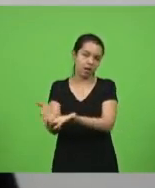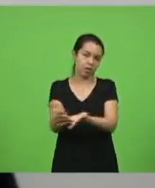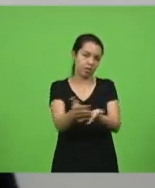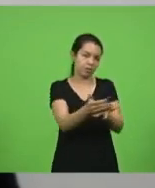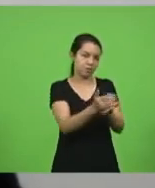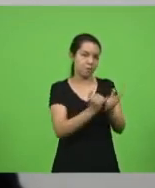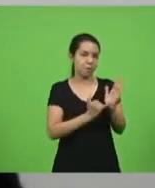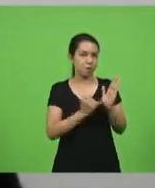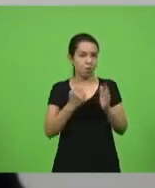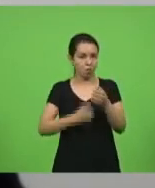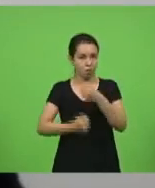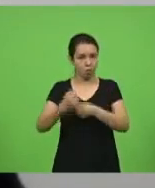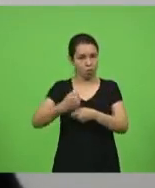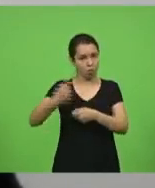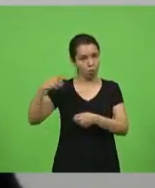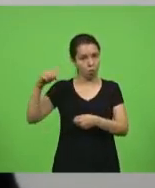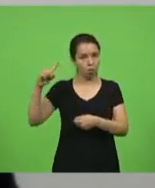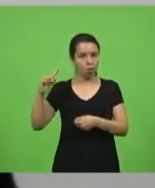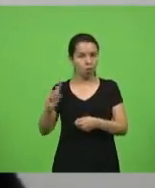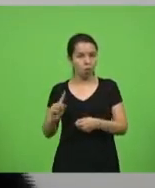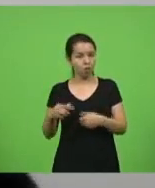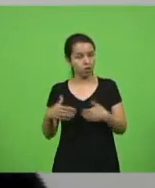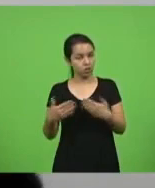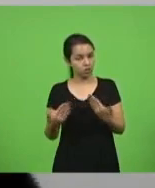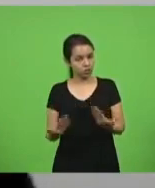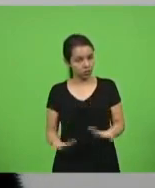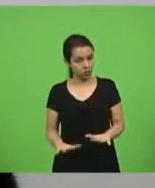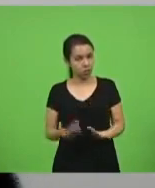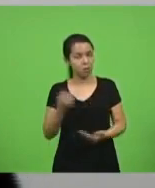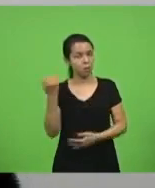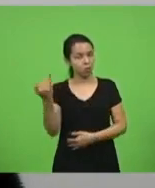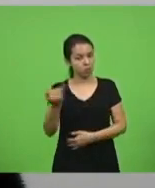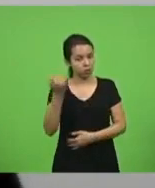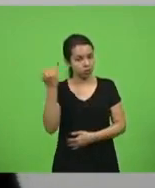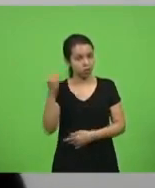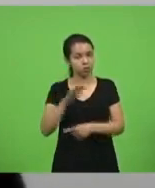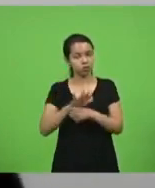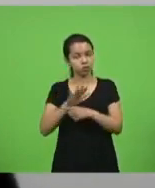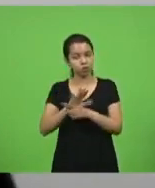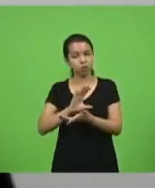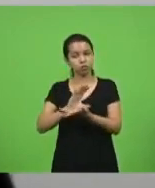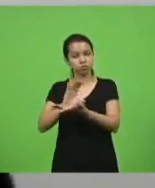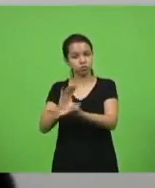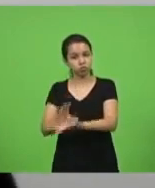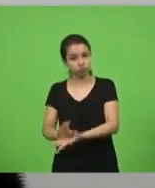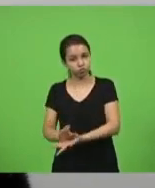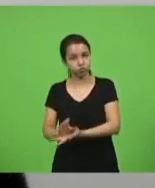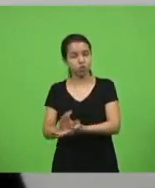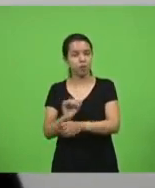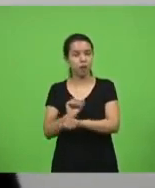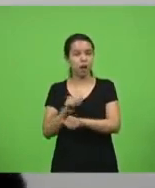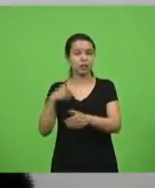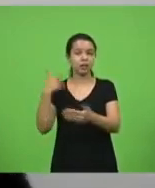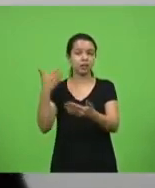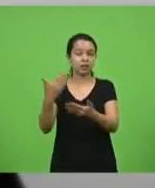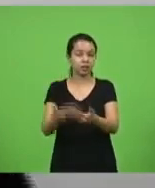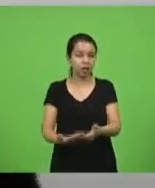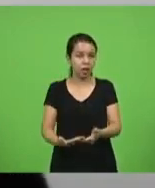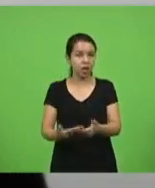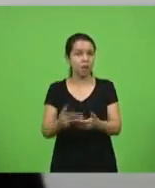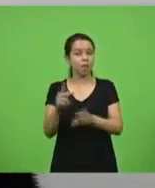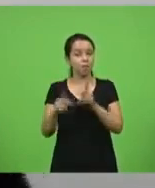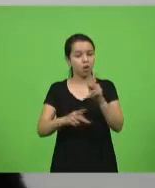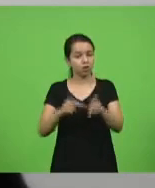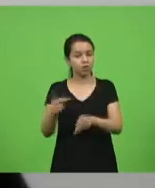adotada, portanto, é fundamental até que se imunize a população por meio de vacinas, que é outro assunto que